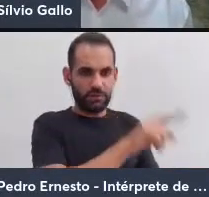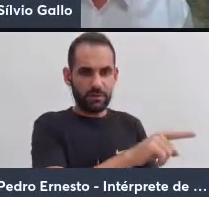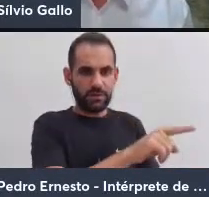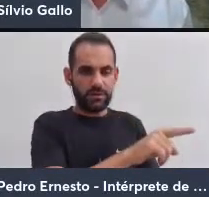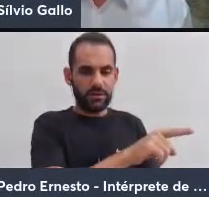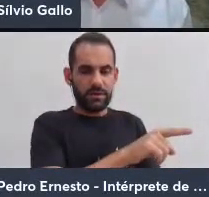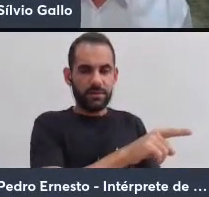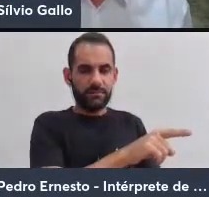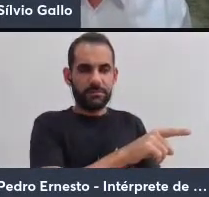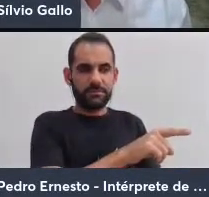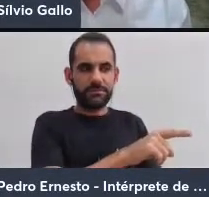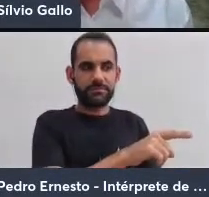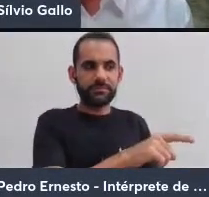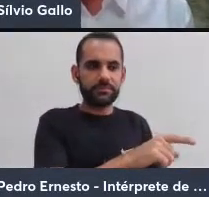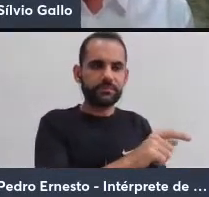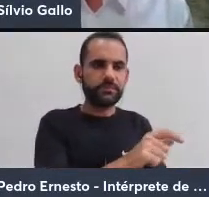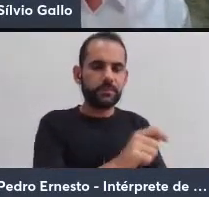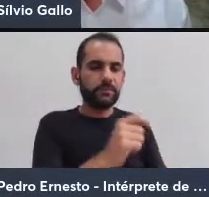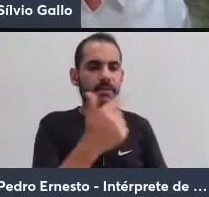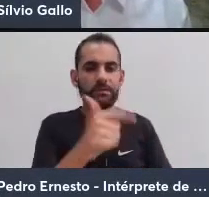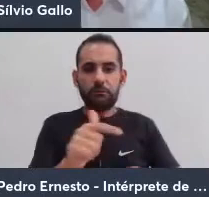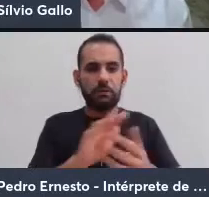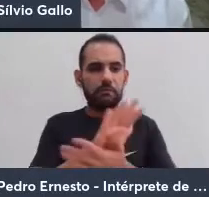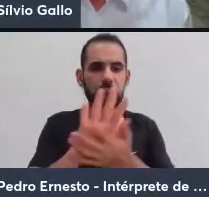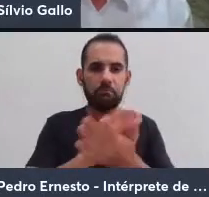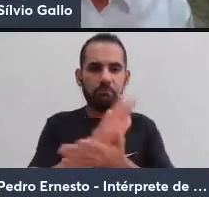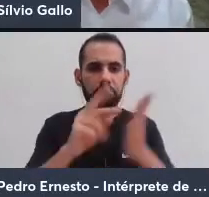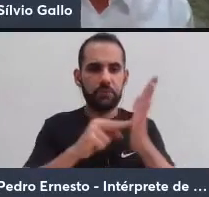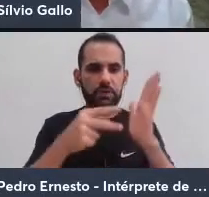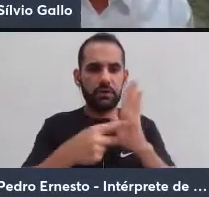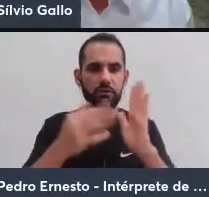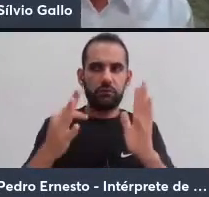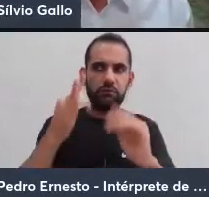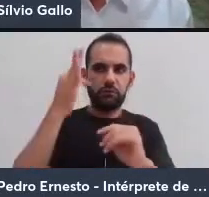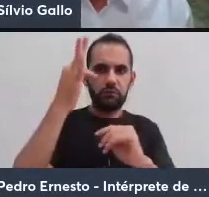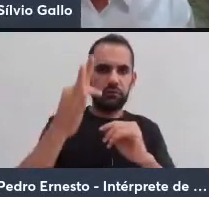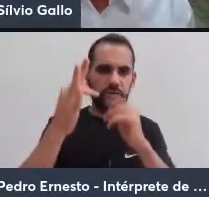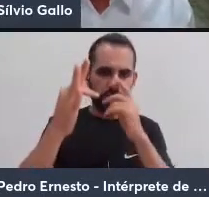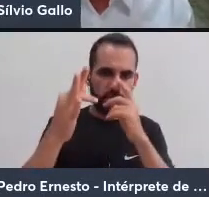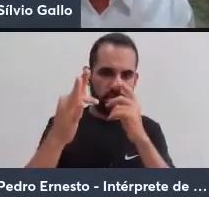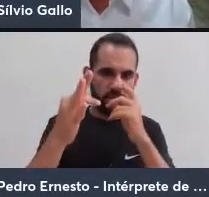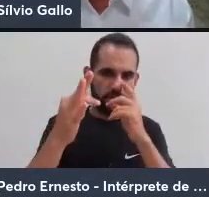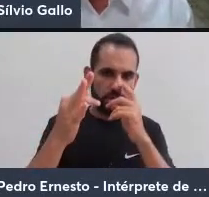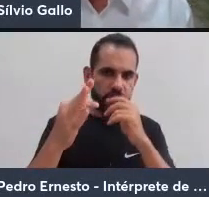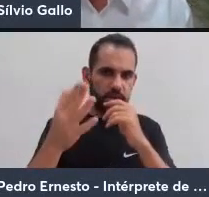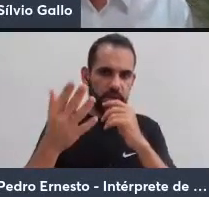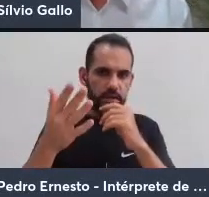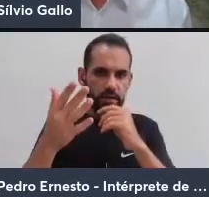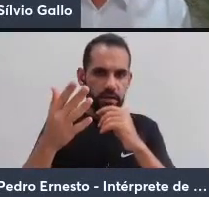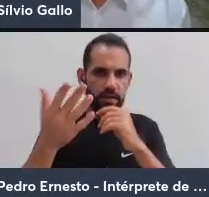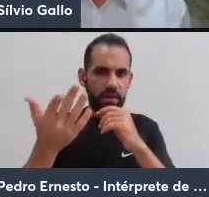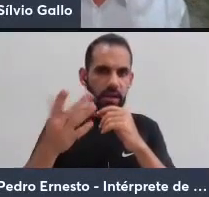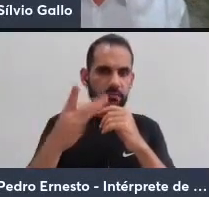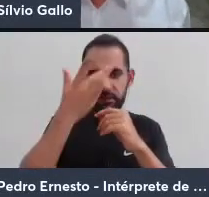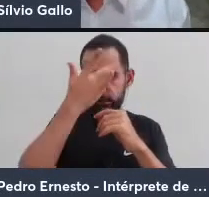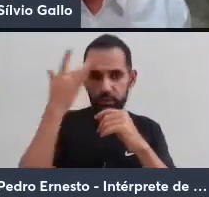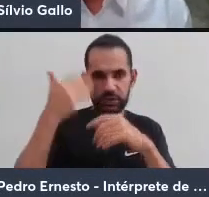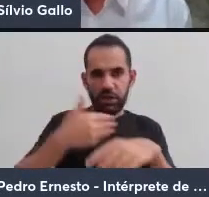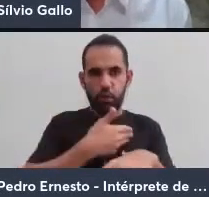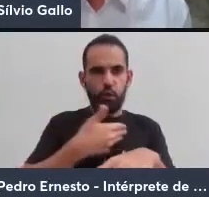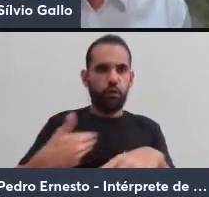selvagem, desculpe, não prefigura em nada aquela de um futuro déspota, o déspota como aquele que governa o Estado.